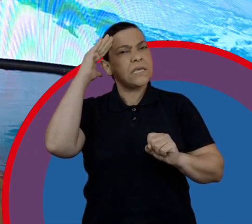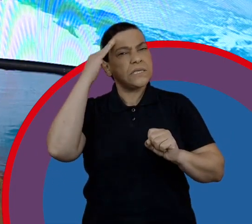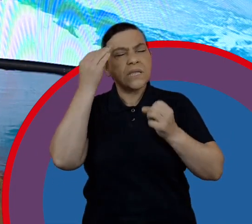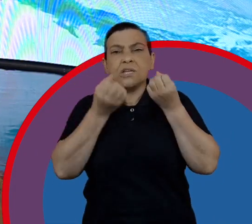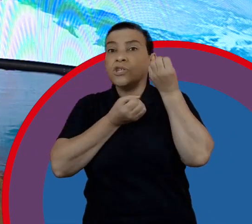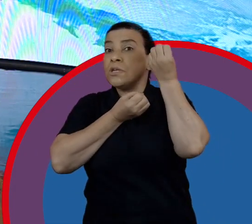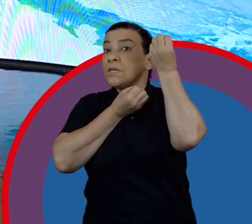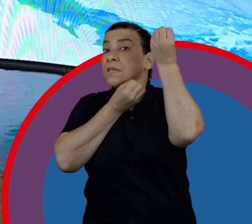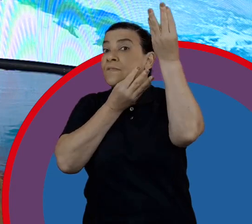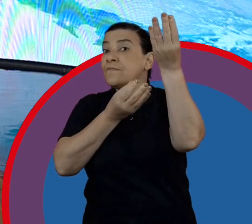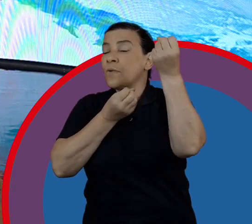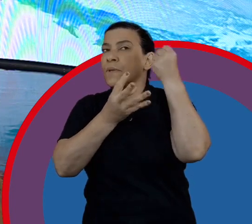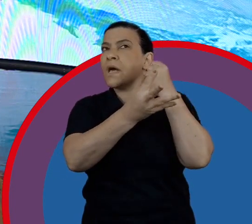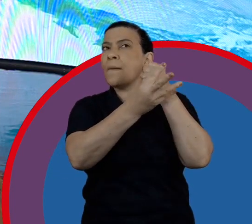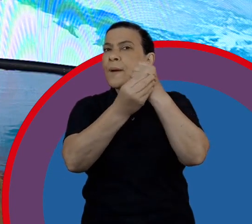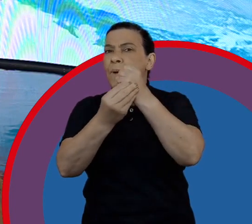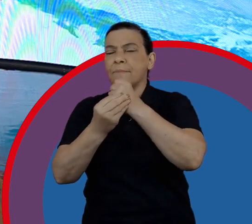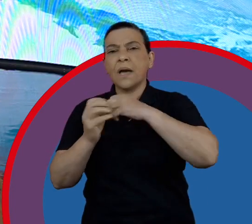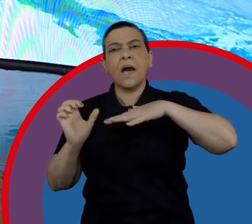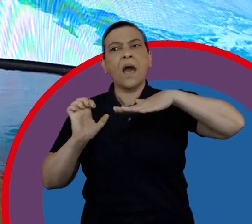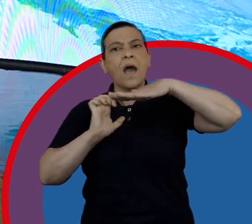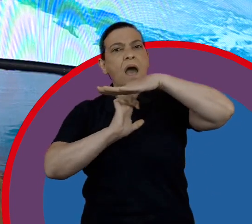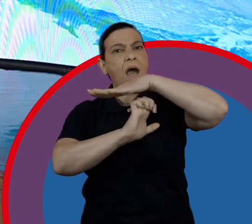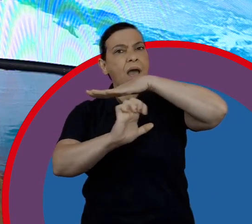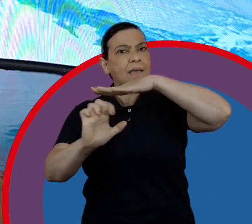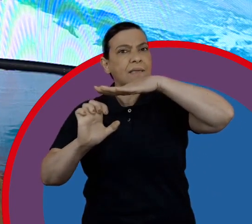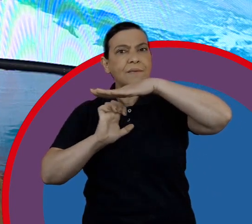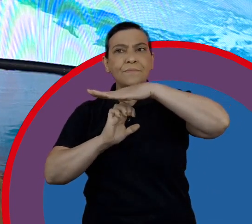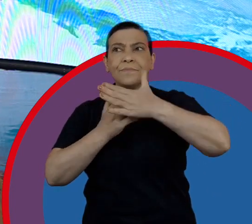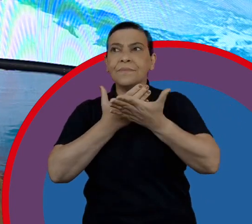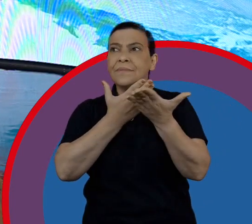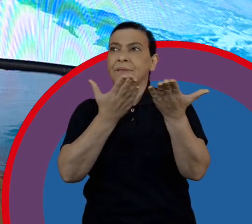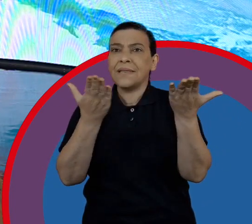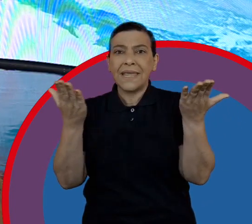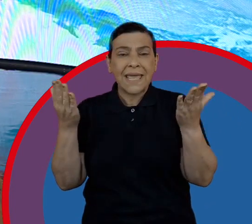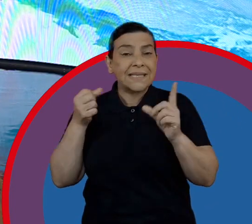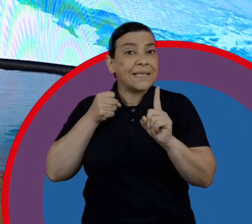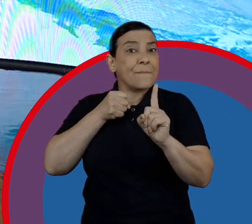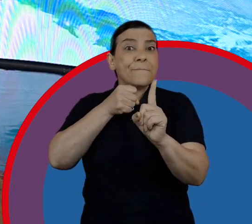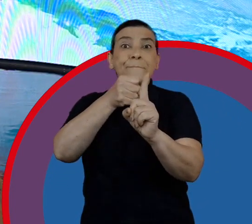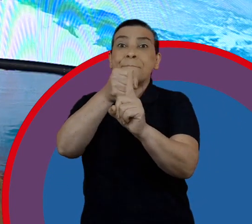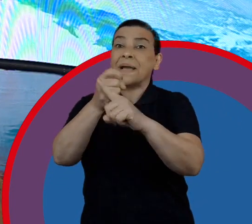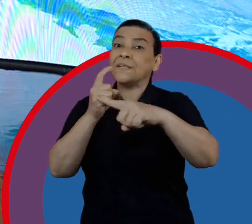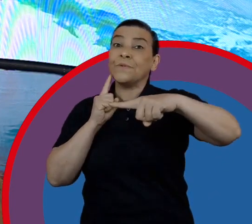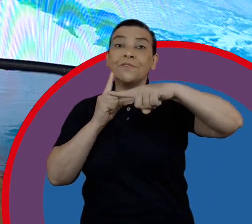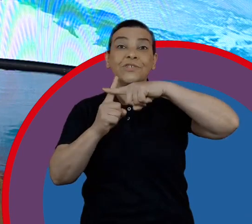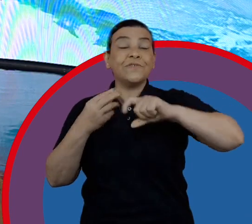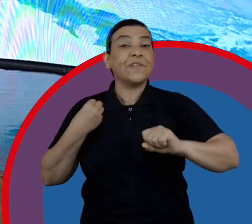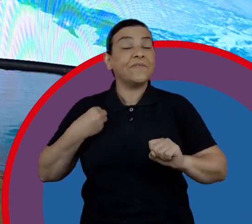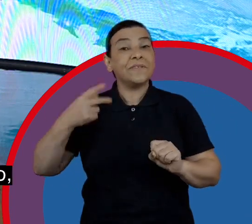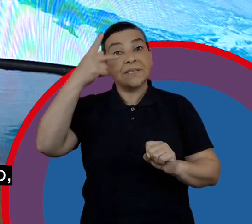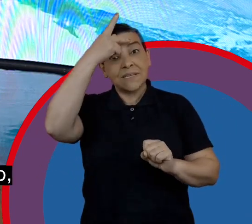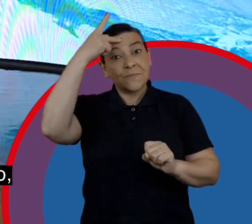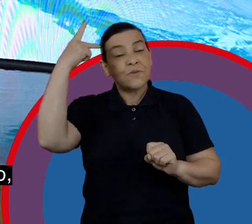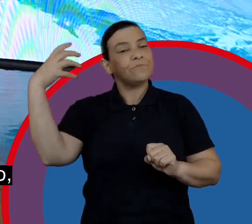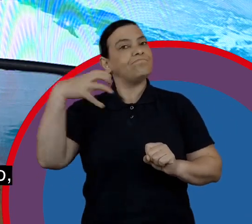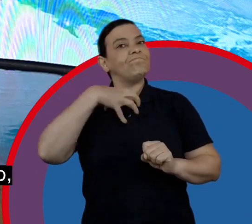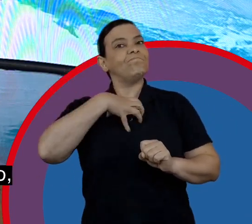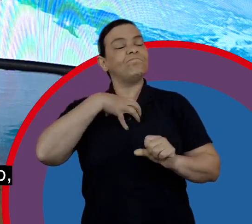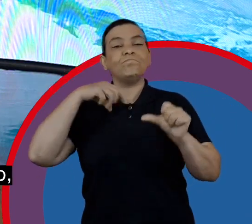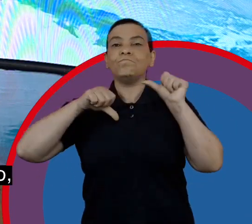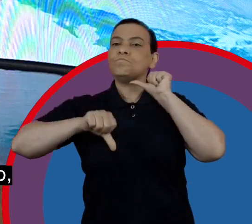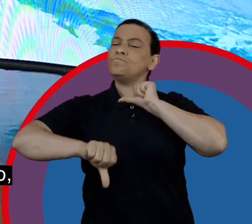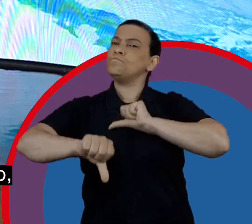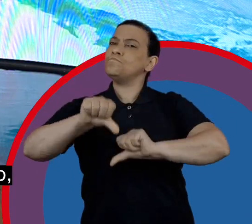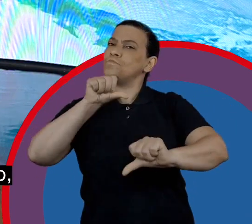impacto que a empresa que eu trabalho está causando na vida das pessoas positivamente, nosso engajamento também muda. A gente tem um outro